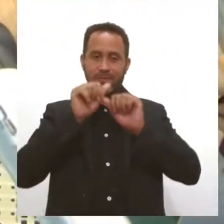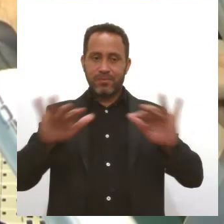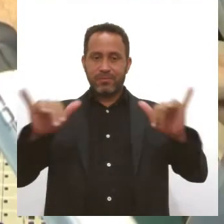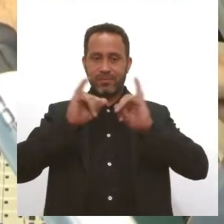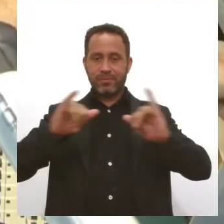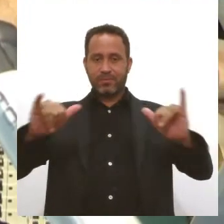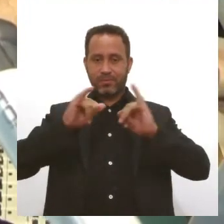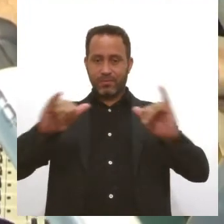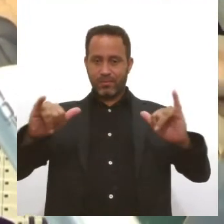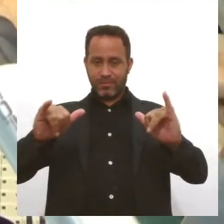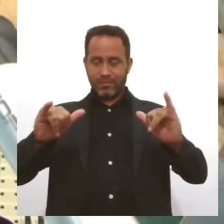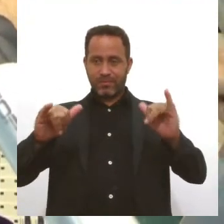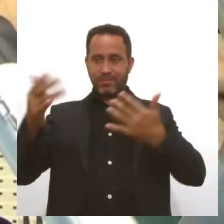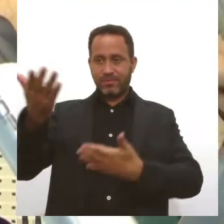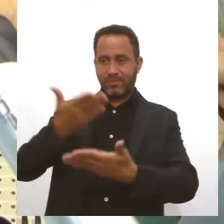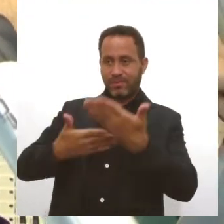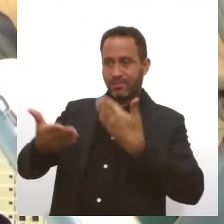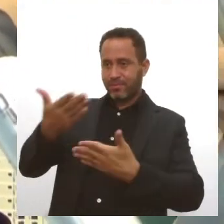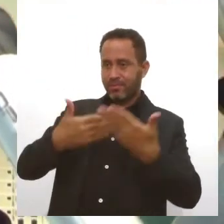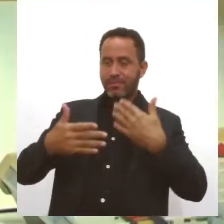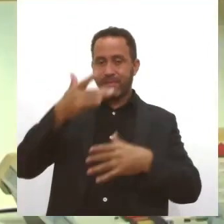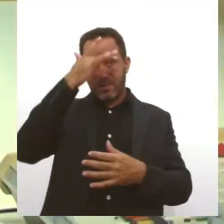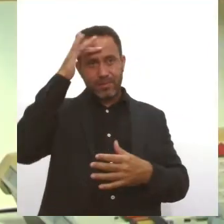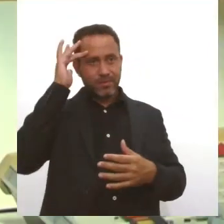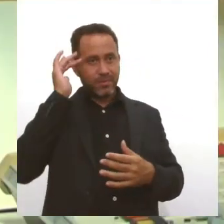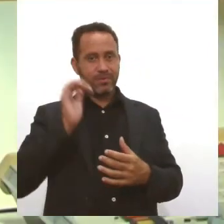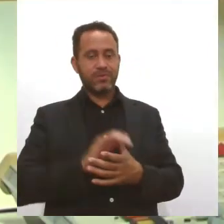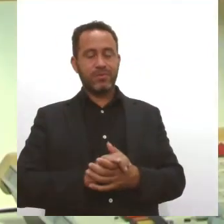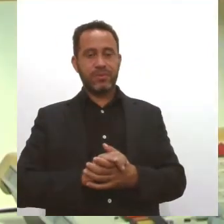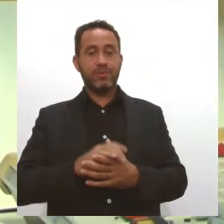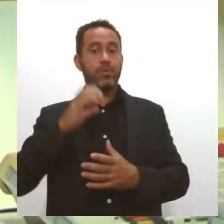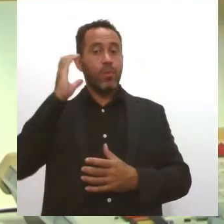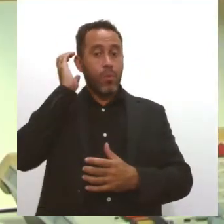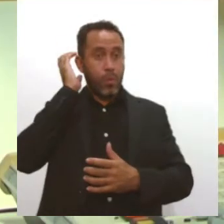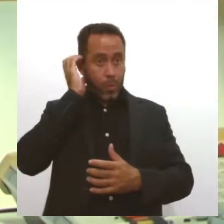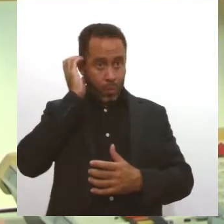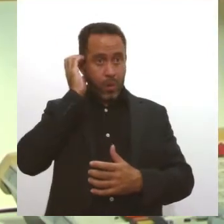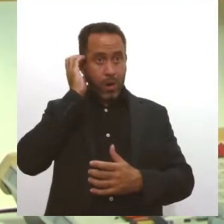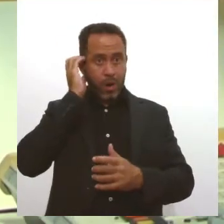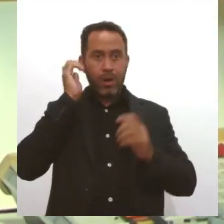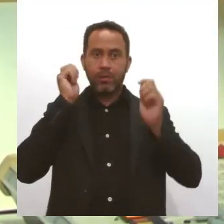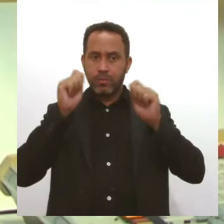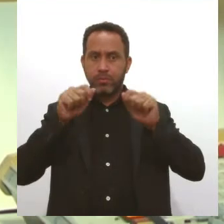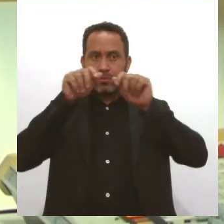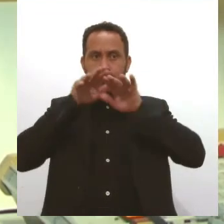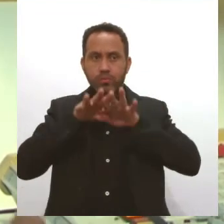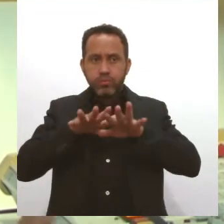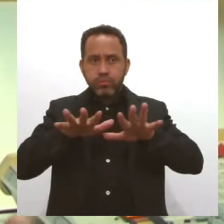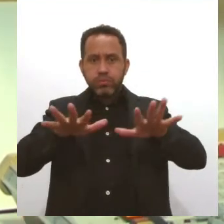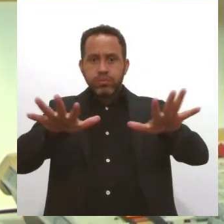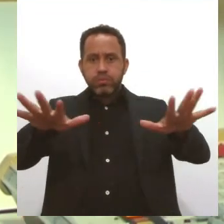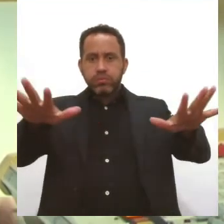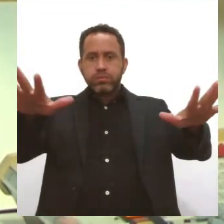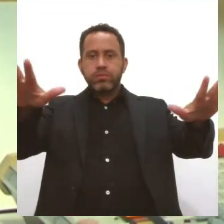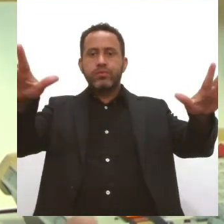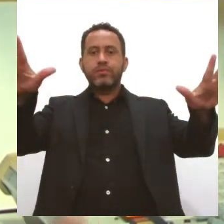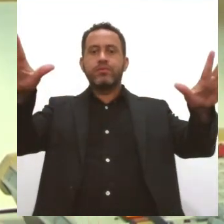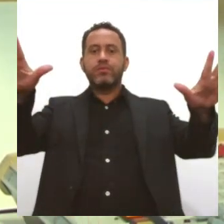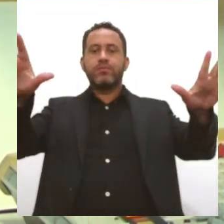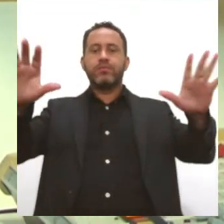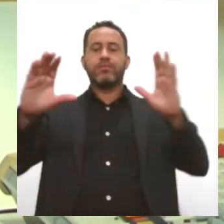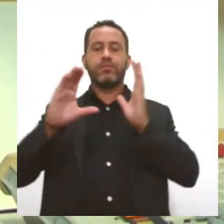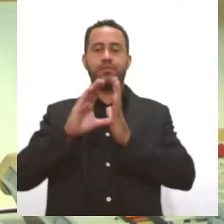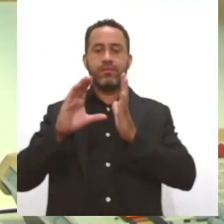e entretenimento às pessoas. O rádio tem um alcance grande, um alcance aqui para a comunidade